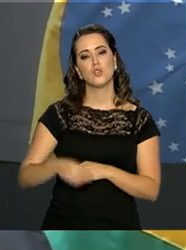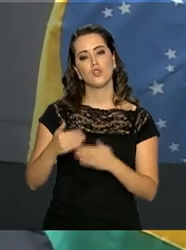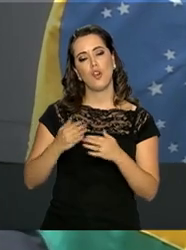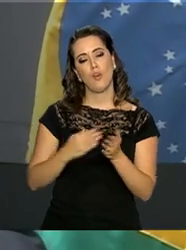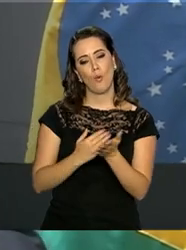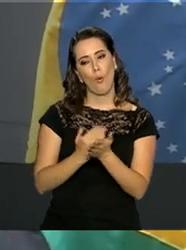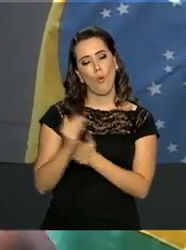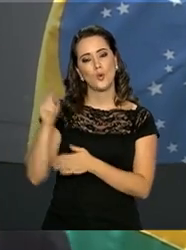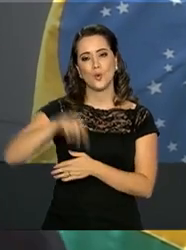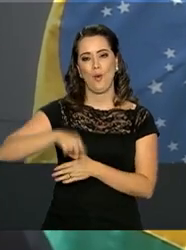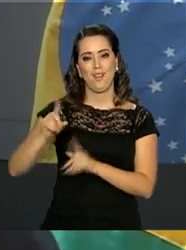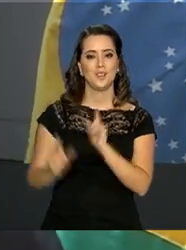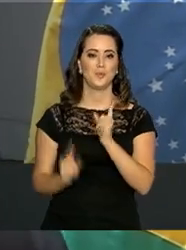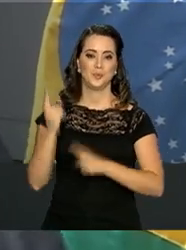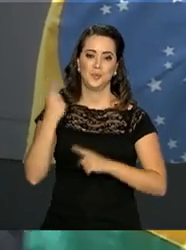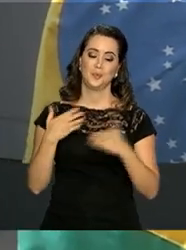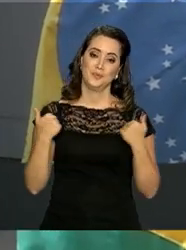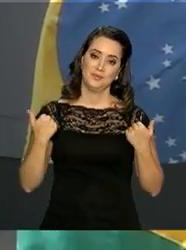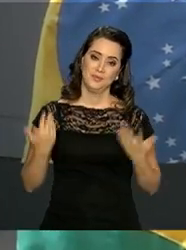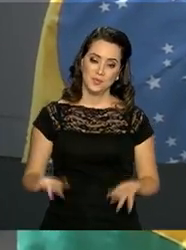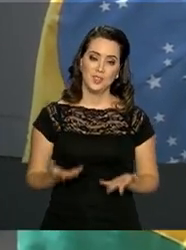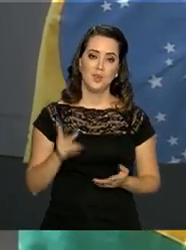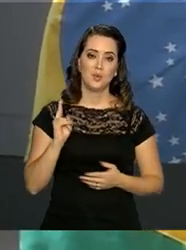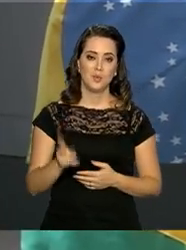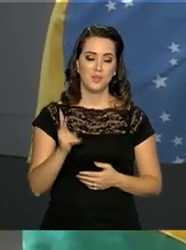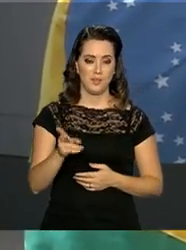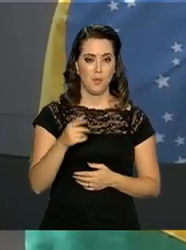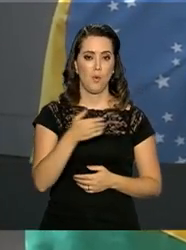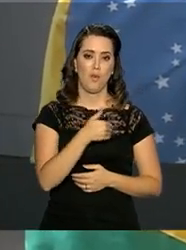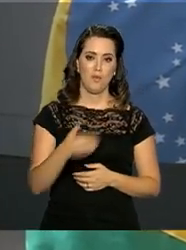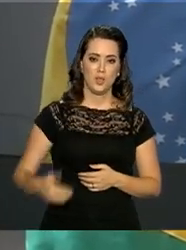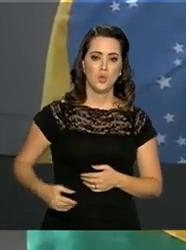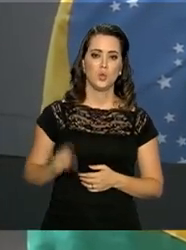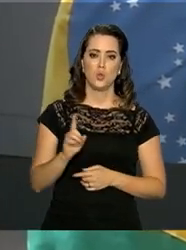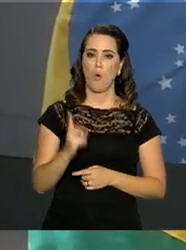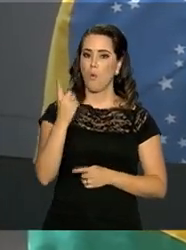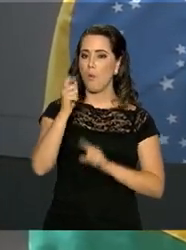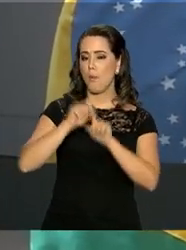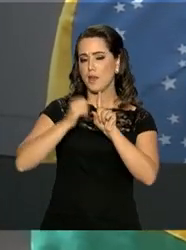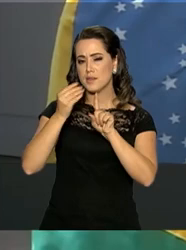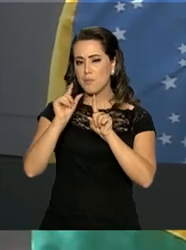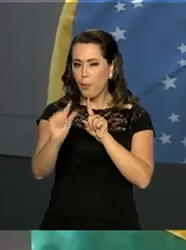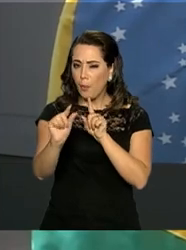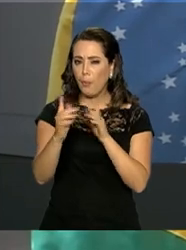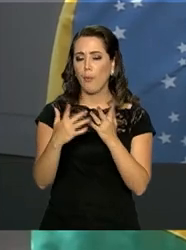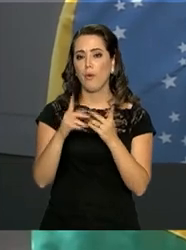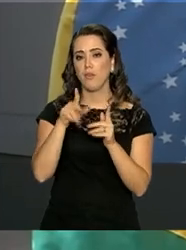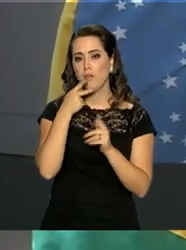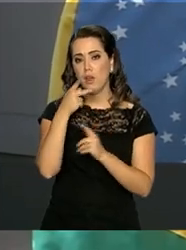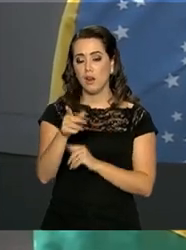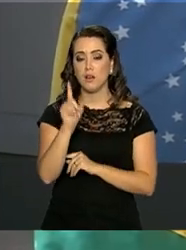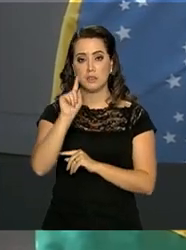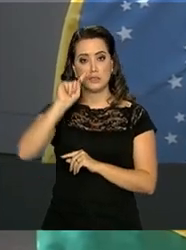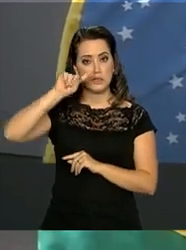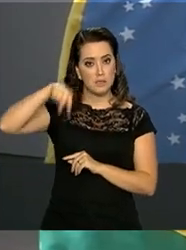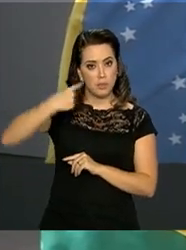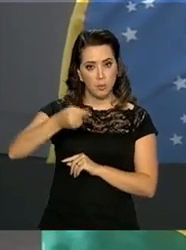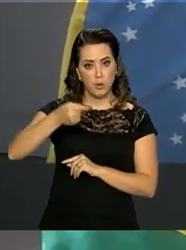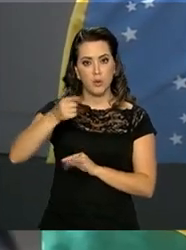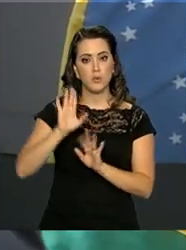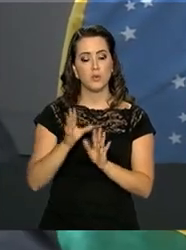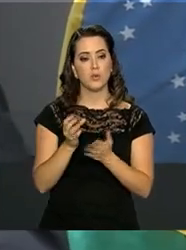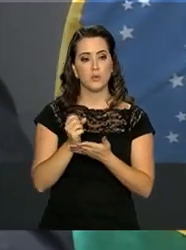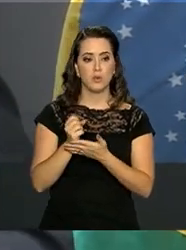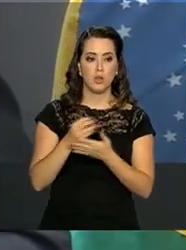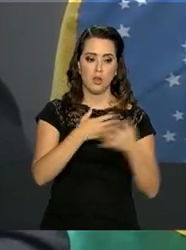permanecer aqui. E como eu permanecerei no governo apenas mais um mês e pouco, eu quero dizer que logo depois que eu